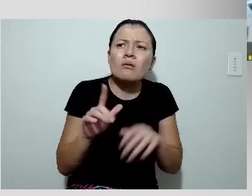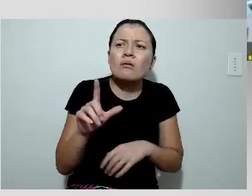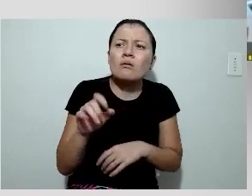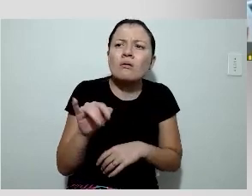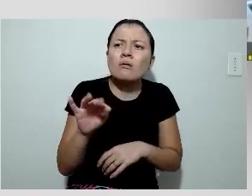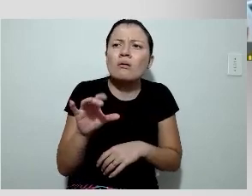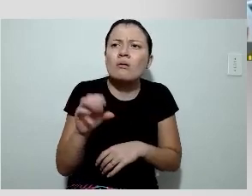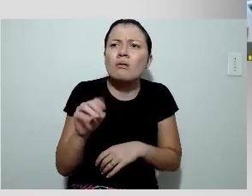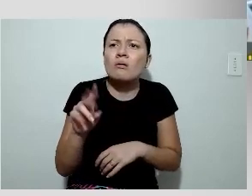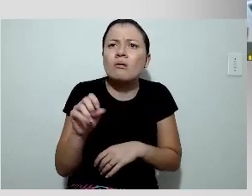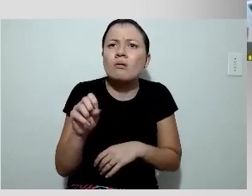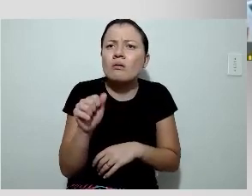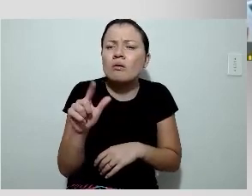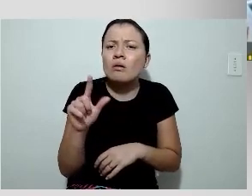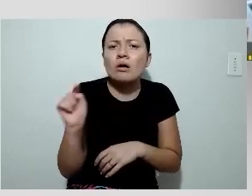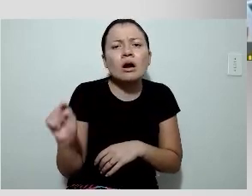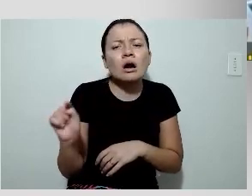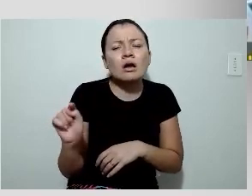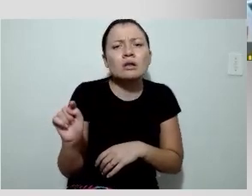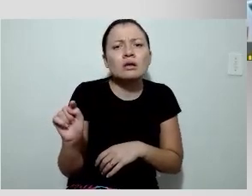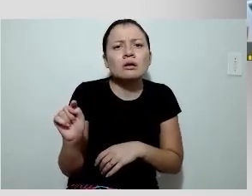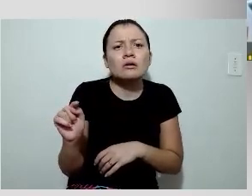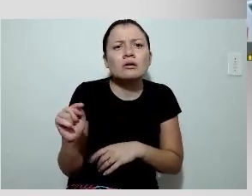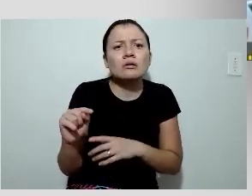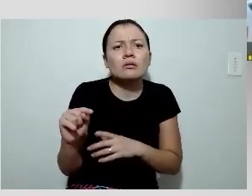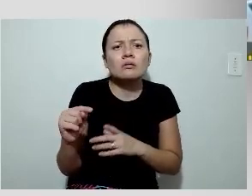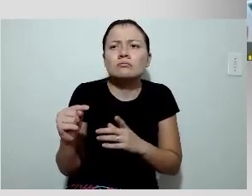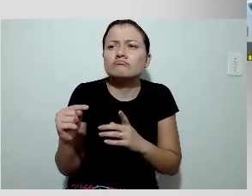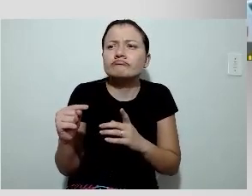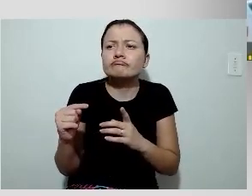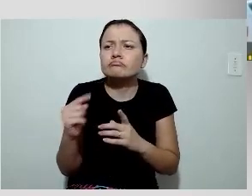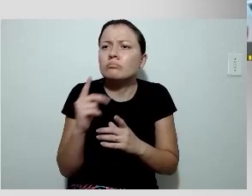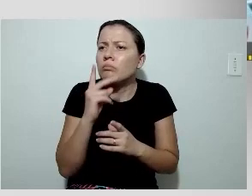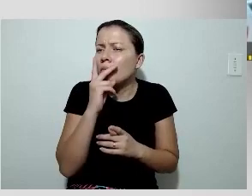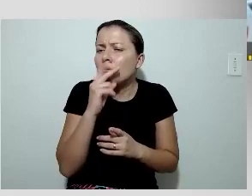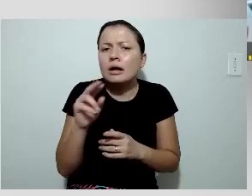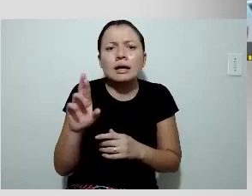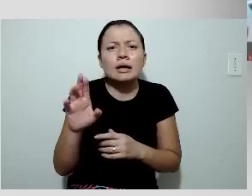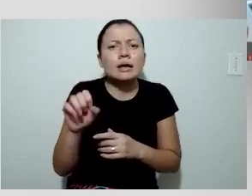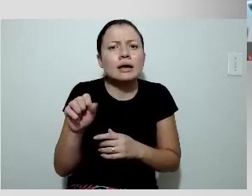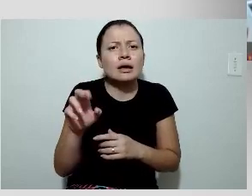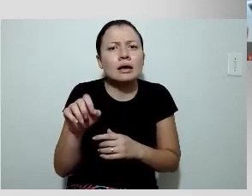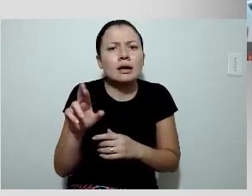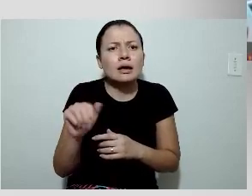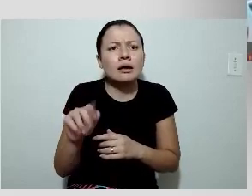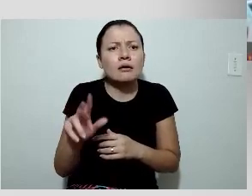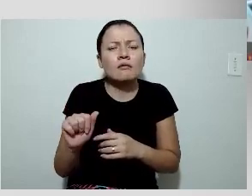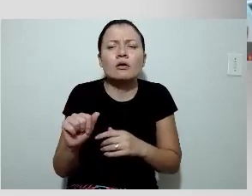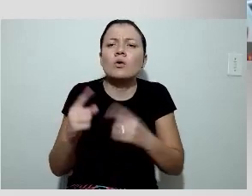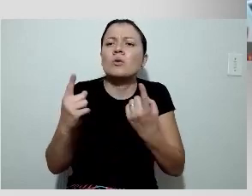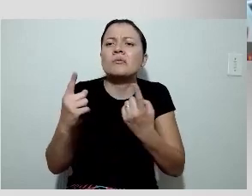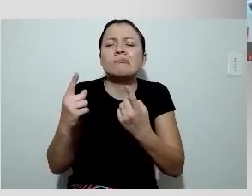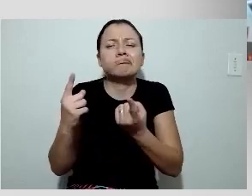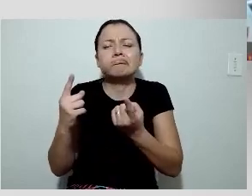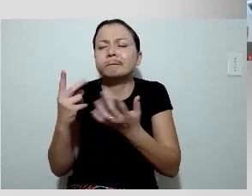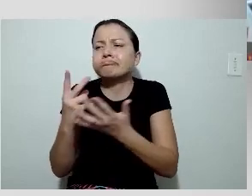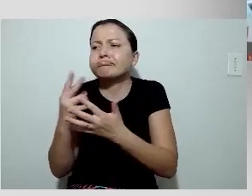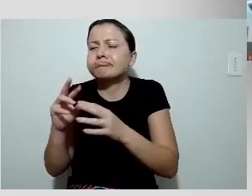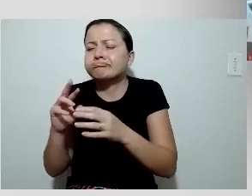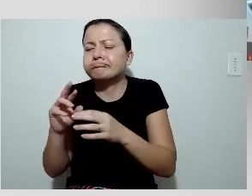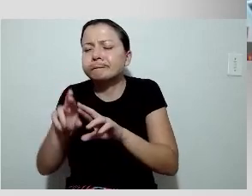estaria com uma reserva, uma disfunção da microcirculação